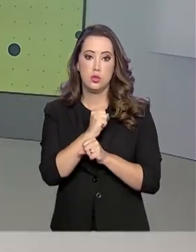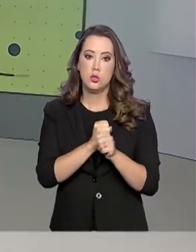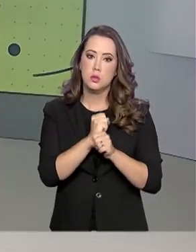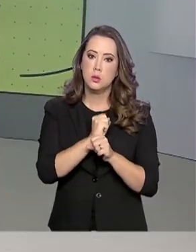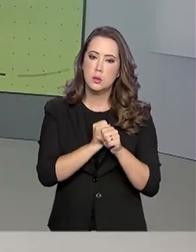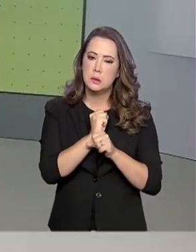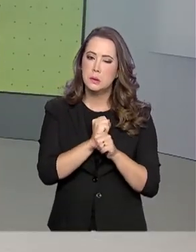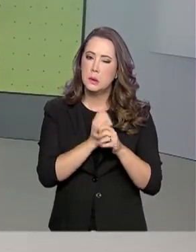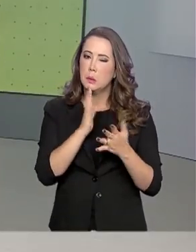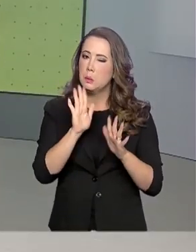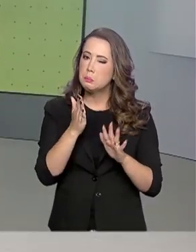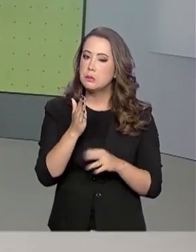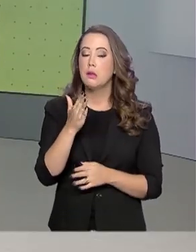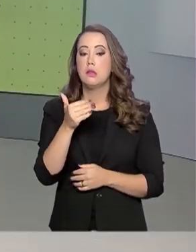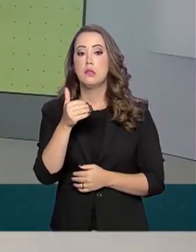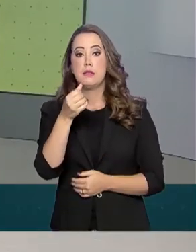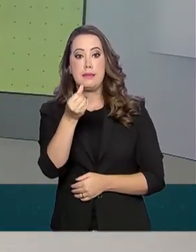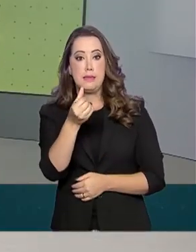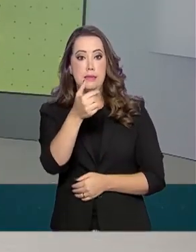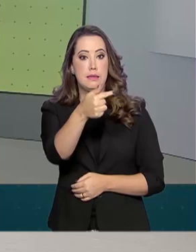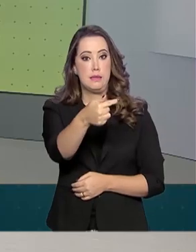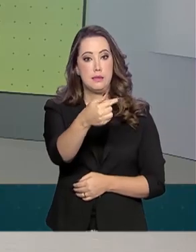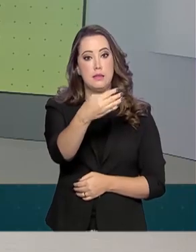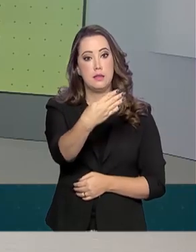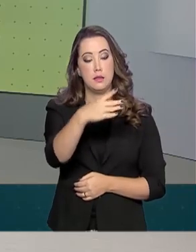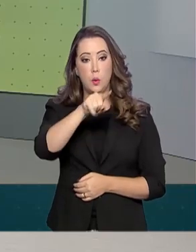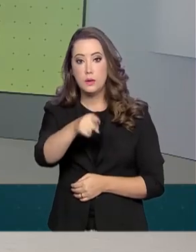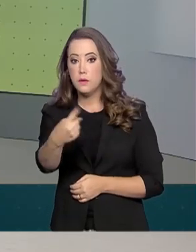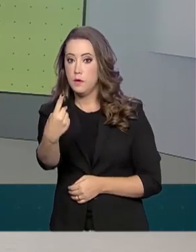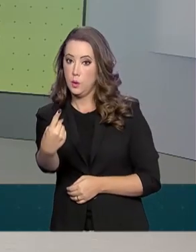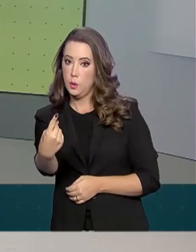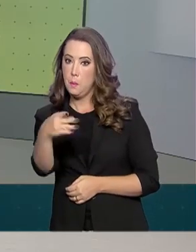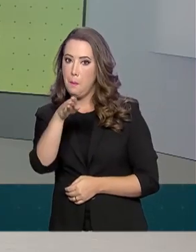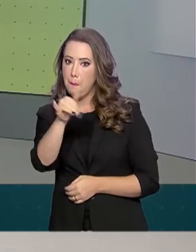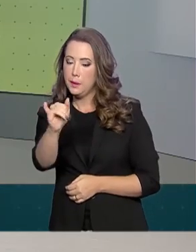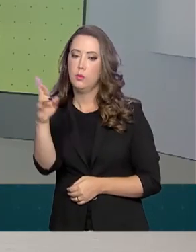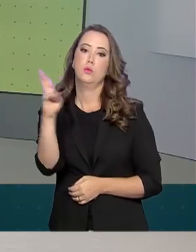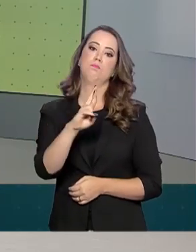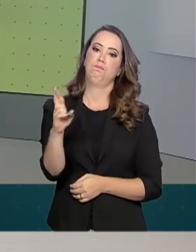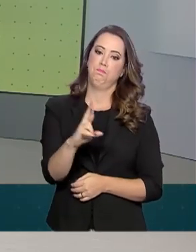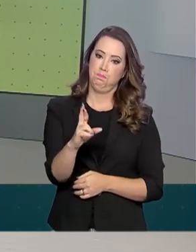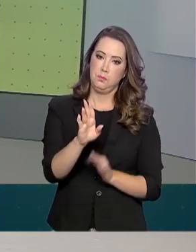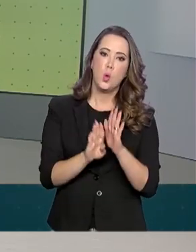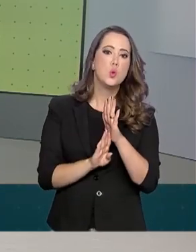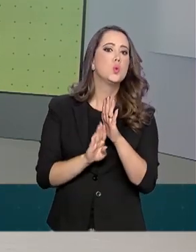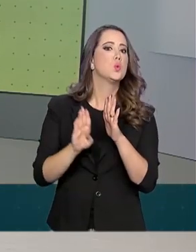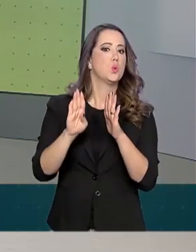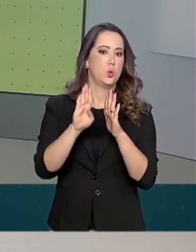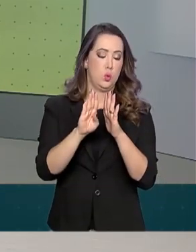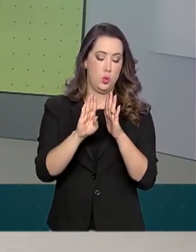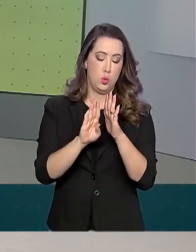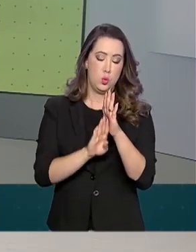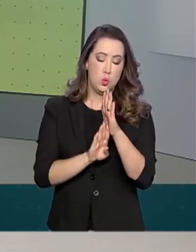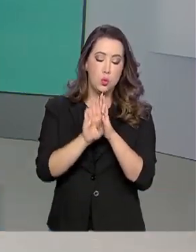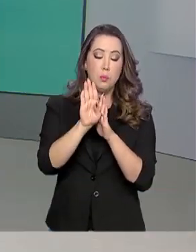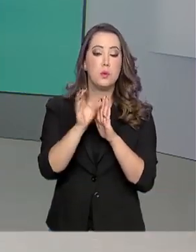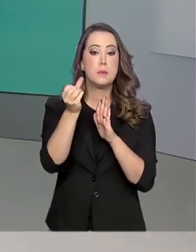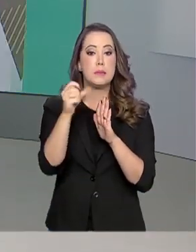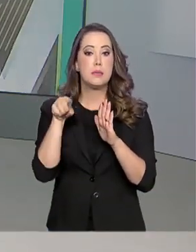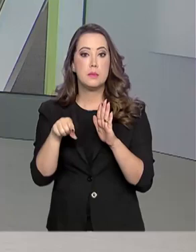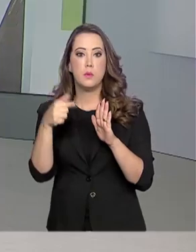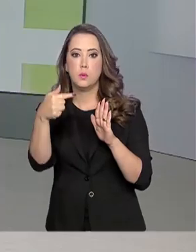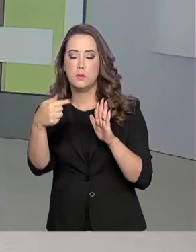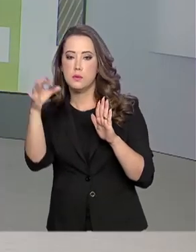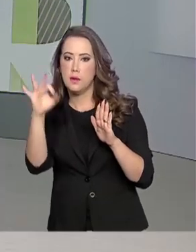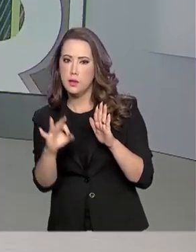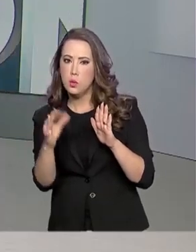estimado em 674,1 bilhões de reais, um aumento real de 6,7% em relação